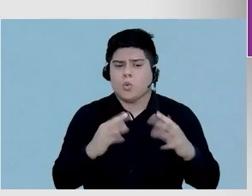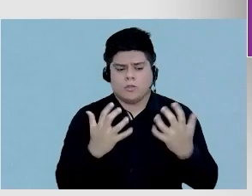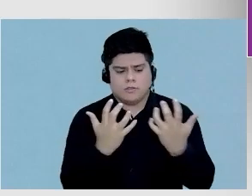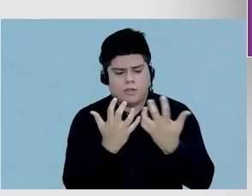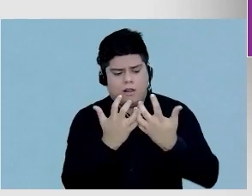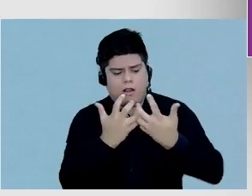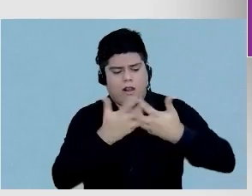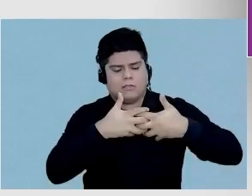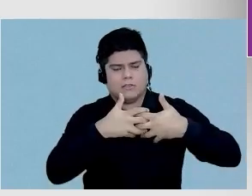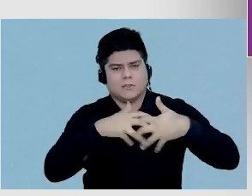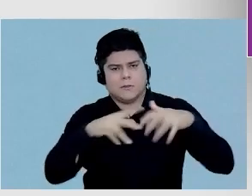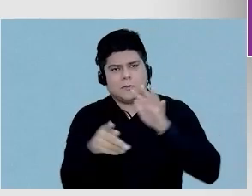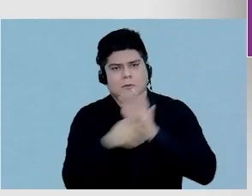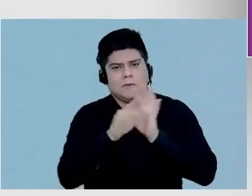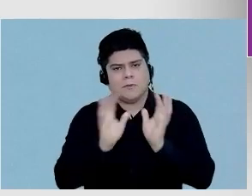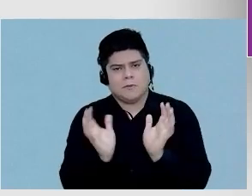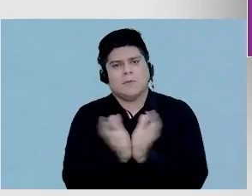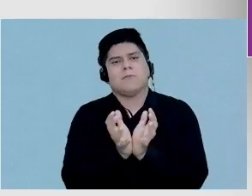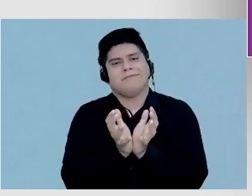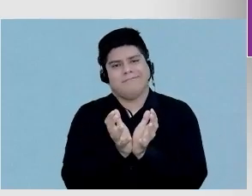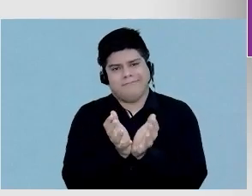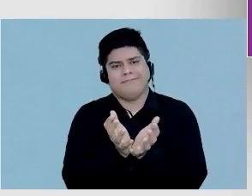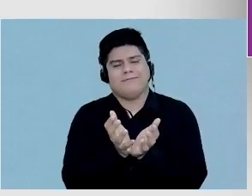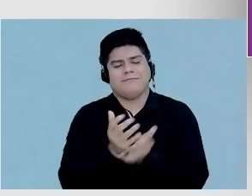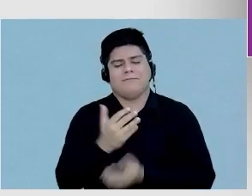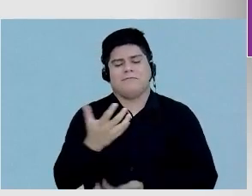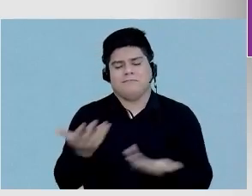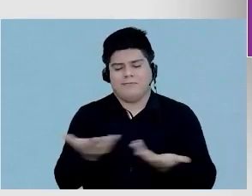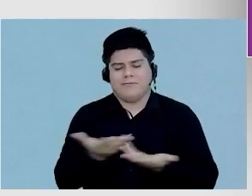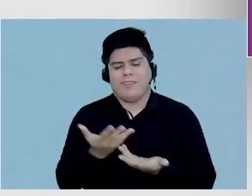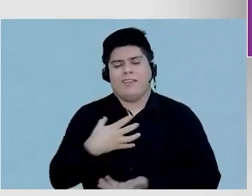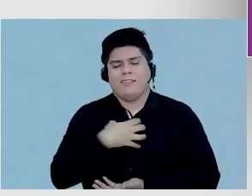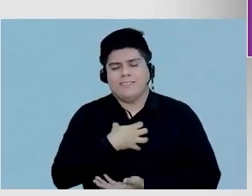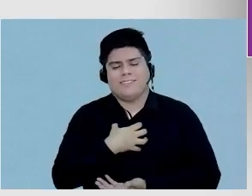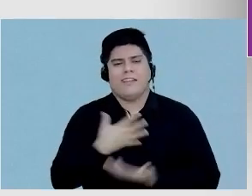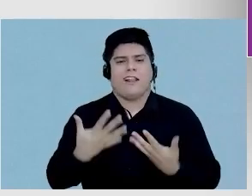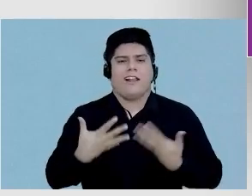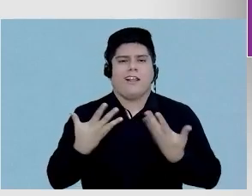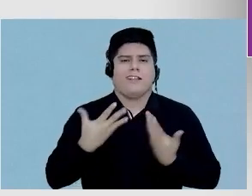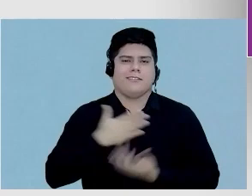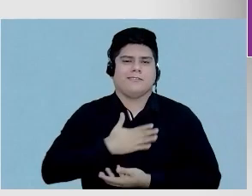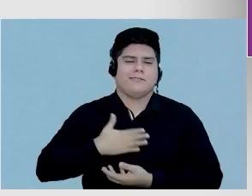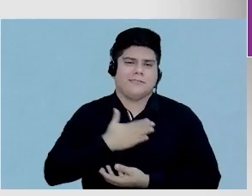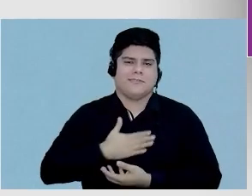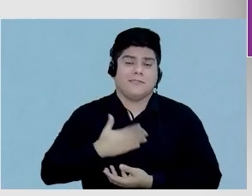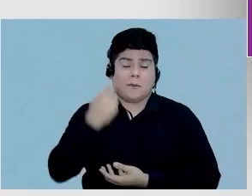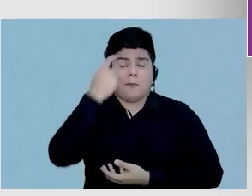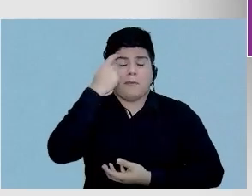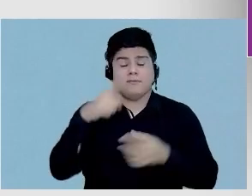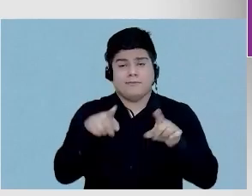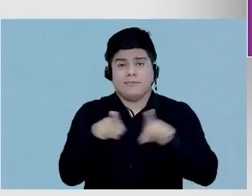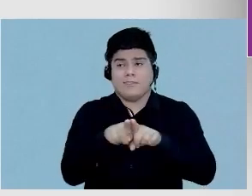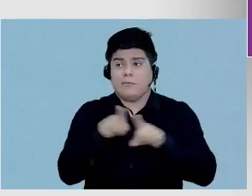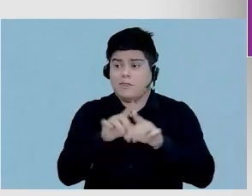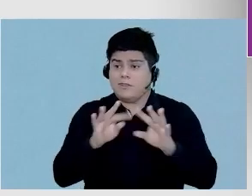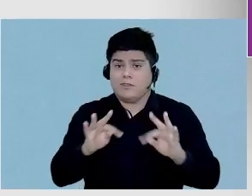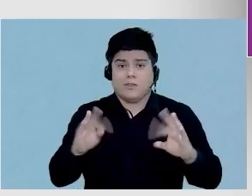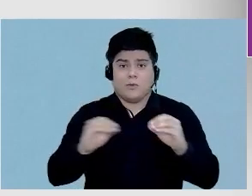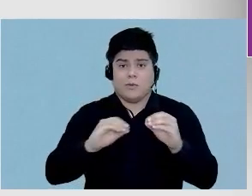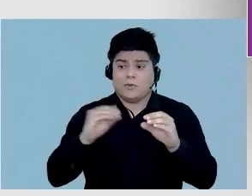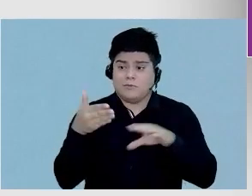compõe o nosso grupo. Então, para mim, é um momento de muita alegria e imagino que para todos os envolvidos também,